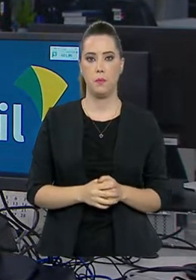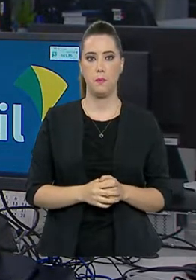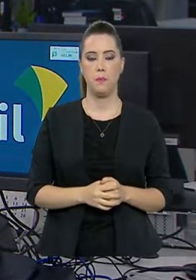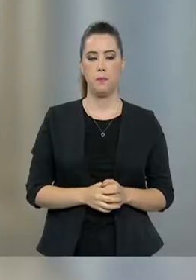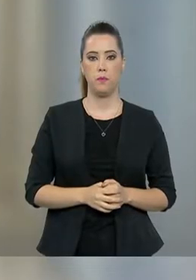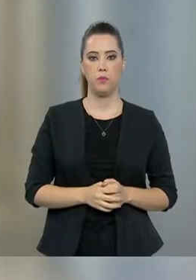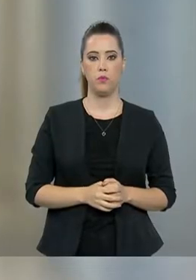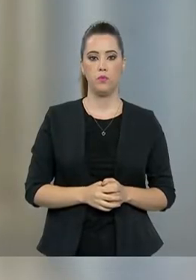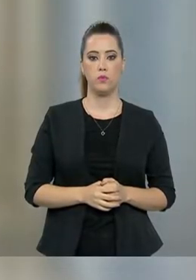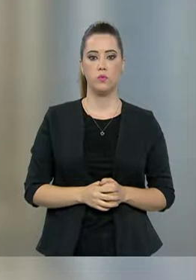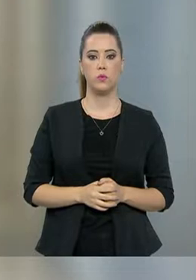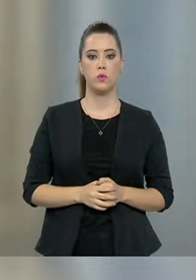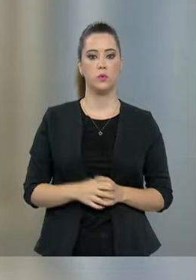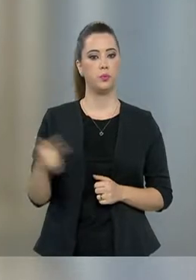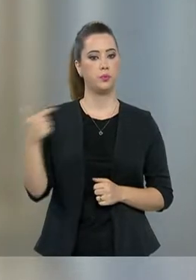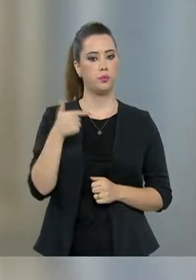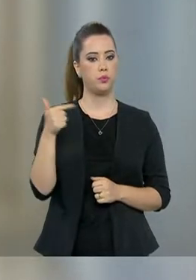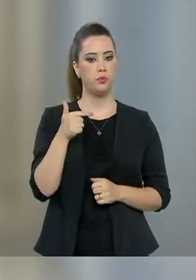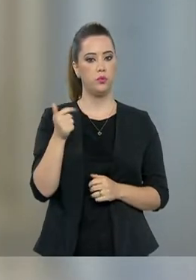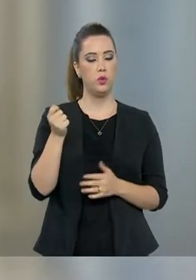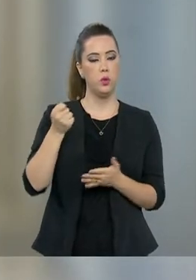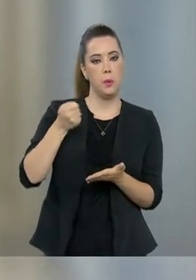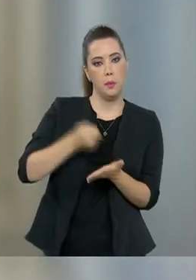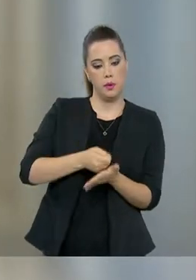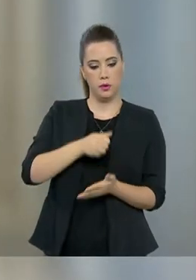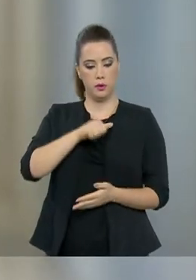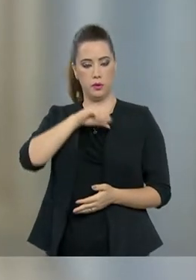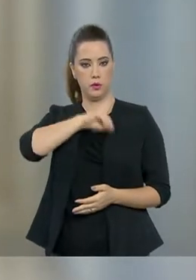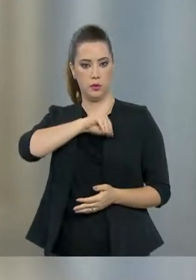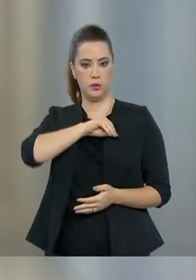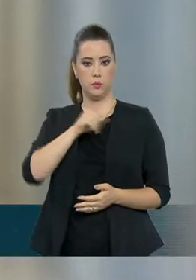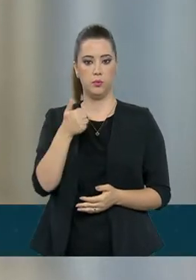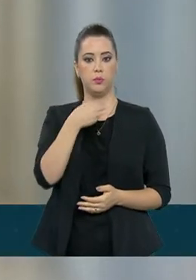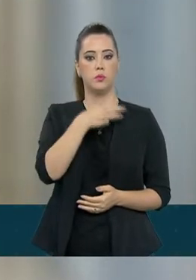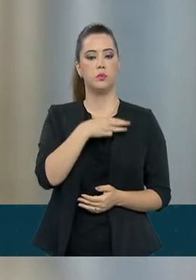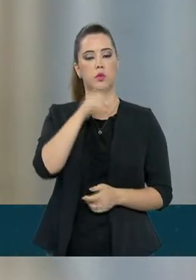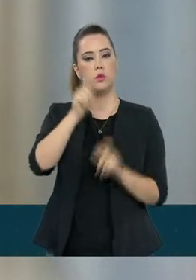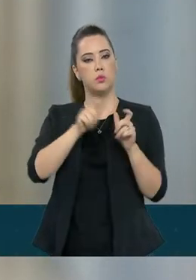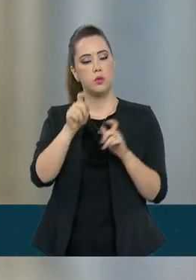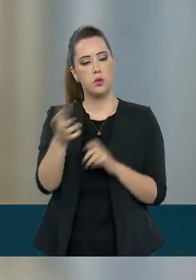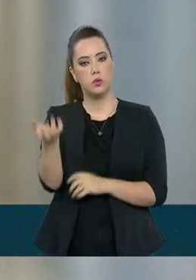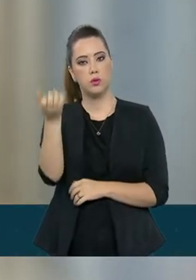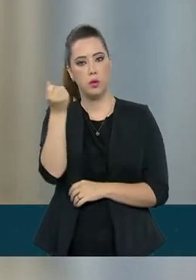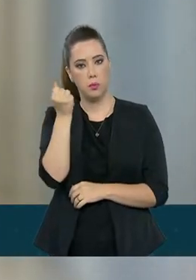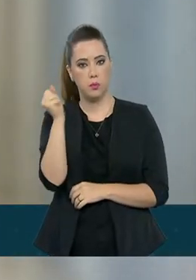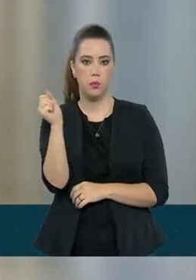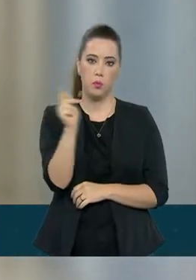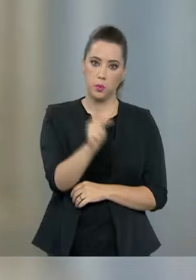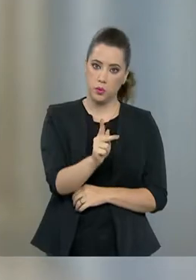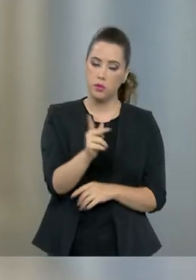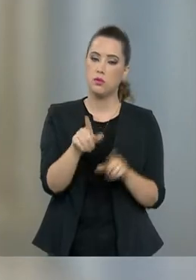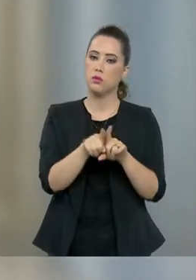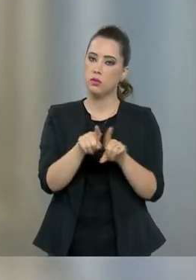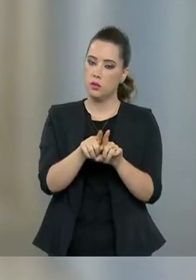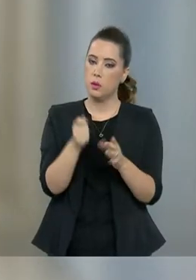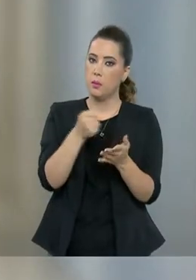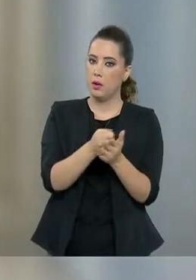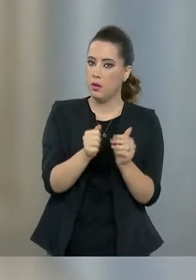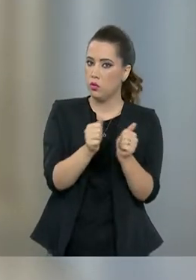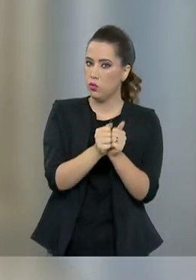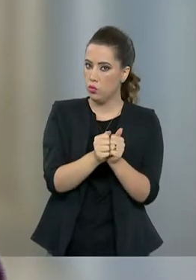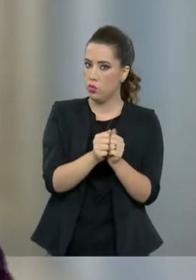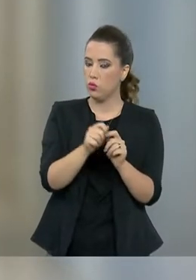A segunda parcela do 13º salário de aposentados e pensionistas será paga junto ao benefício de